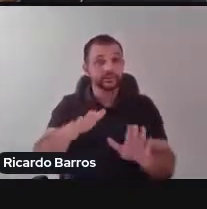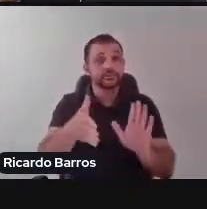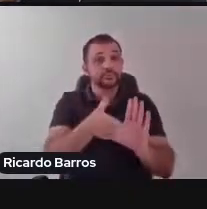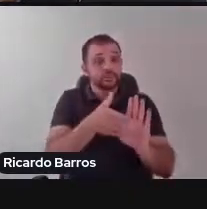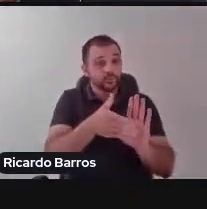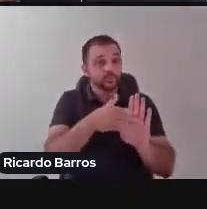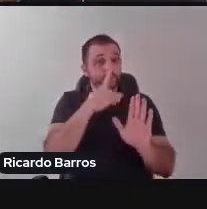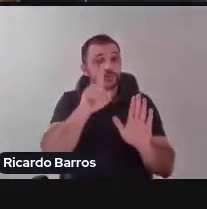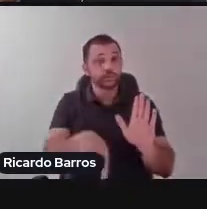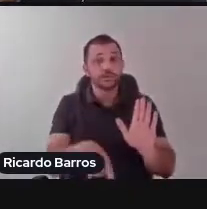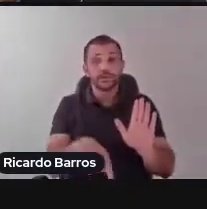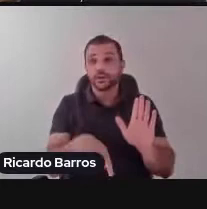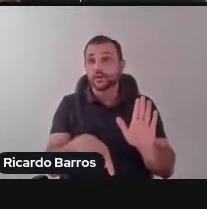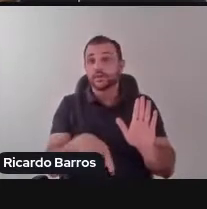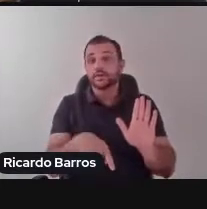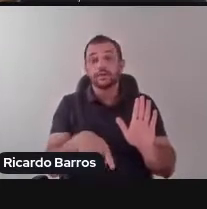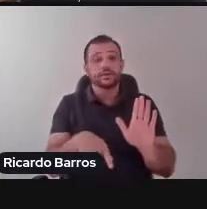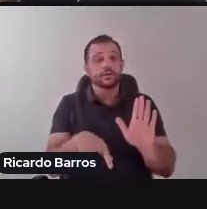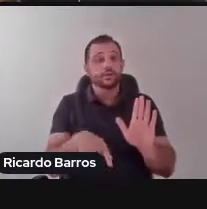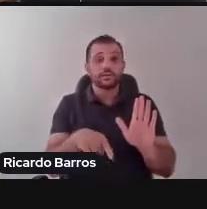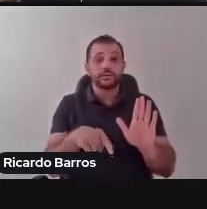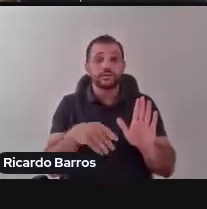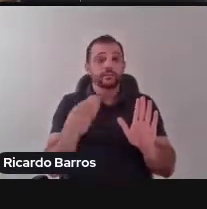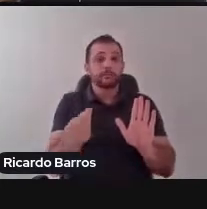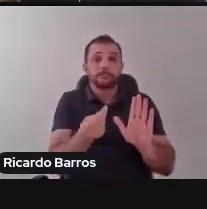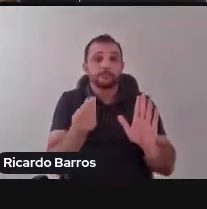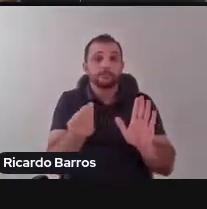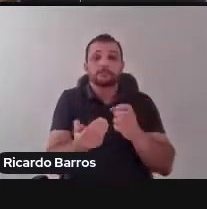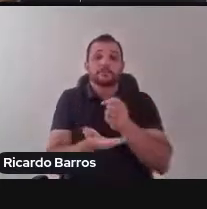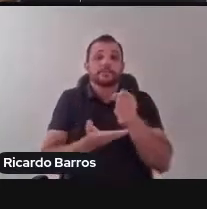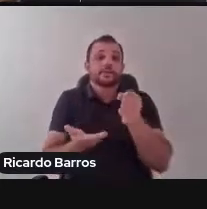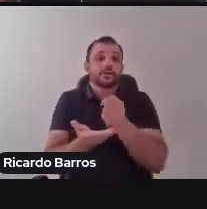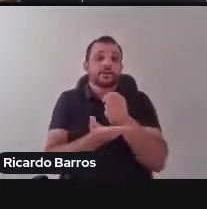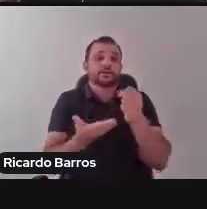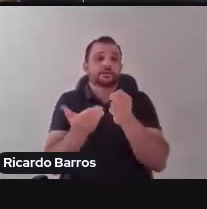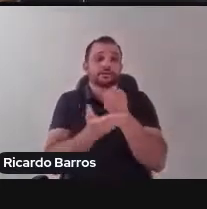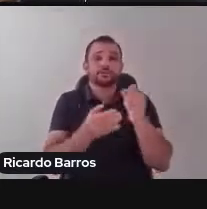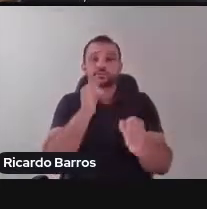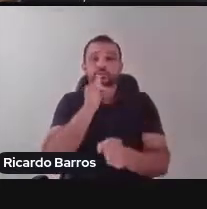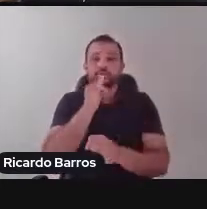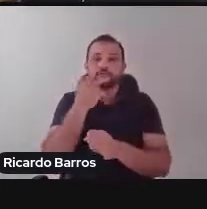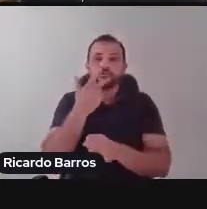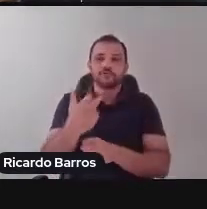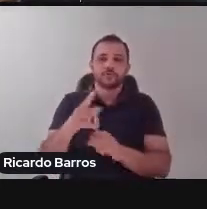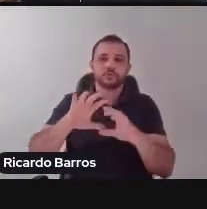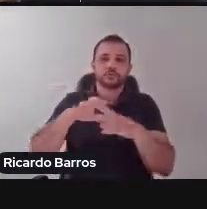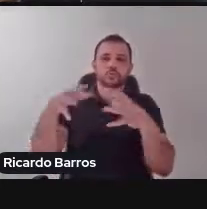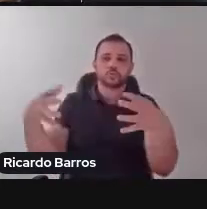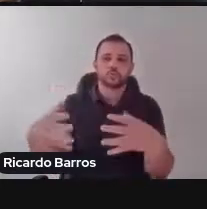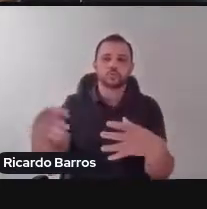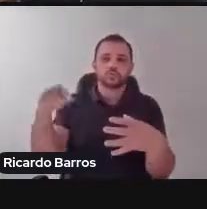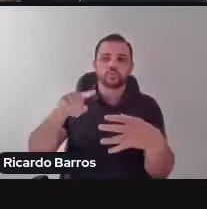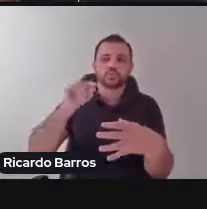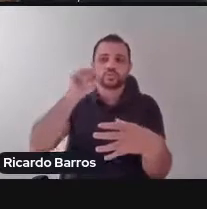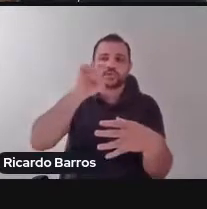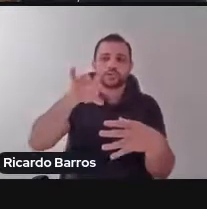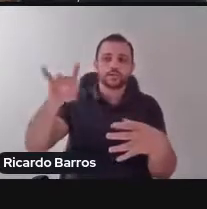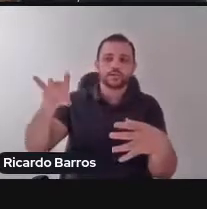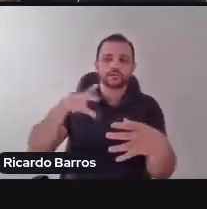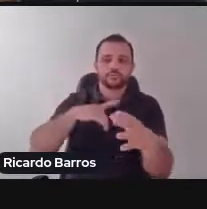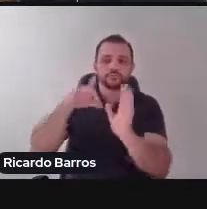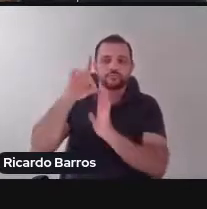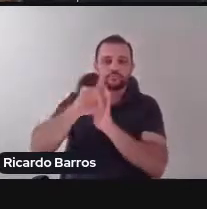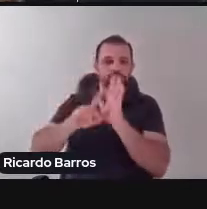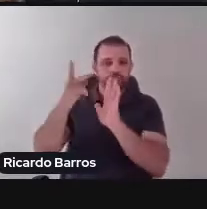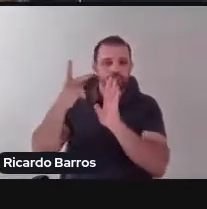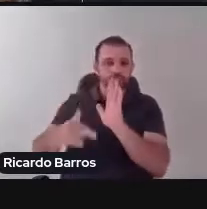singularidade em meio a uma multidão é se comprometer com a afirmação de direitos. E a afirmação de direitos ao